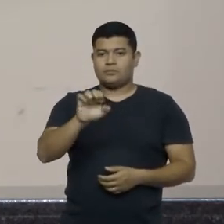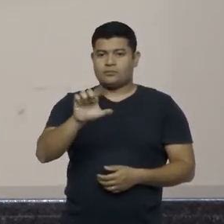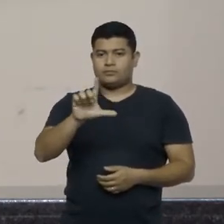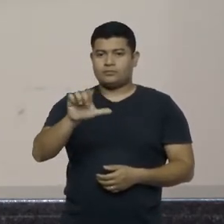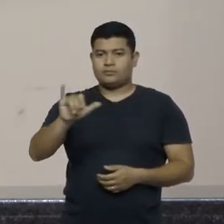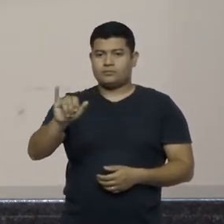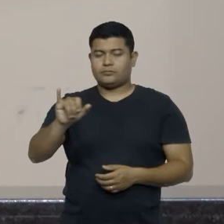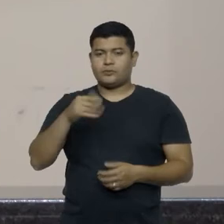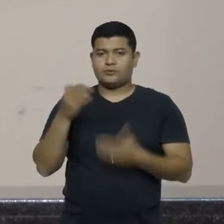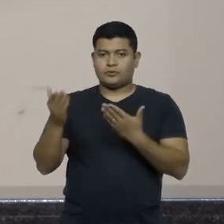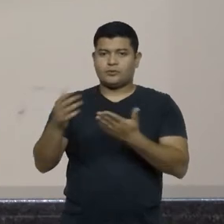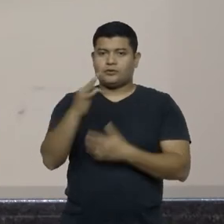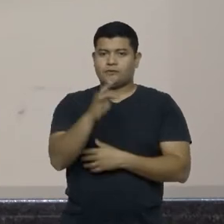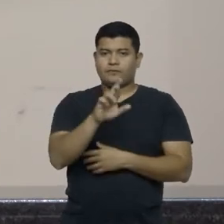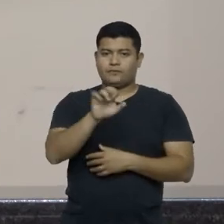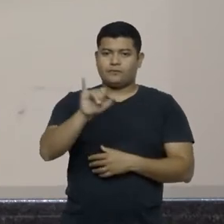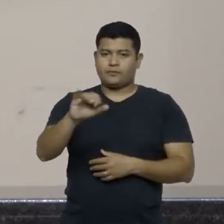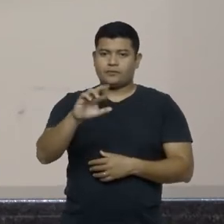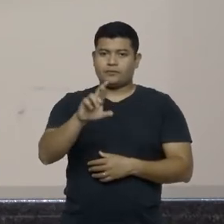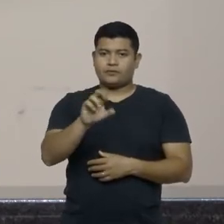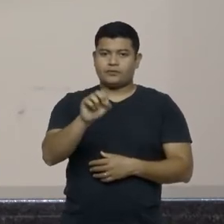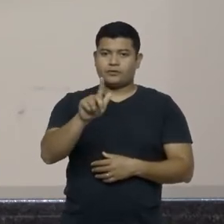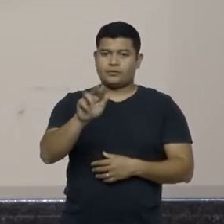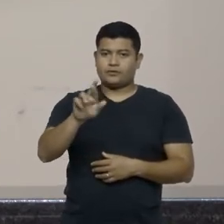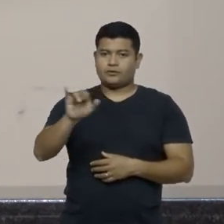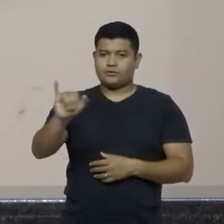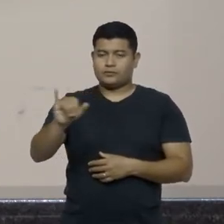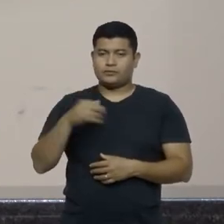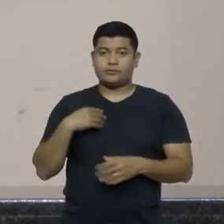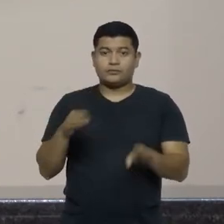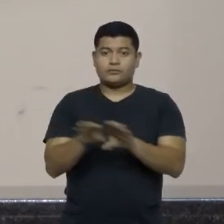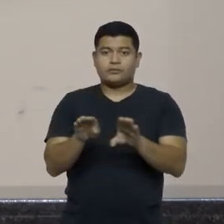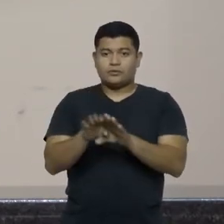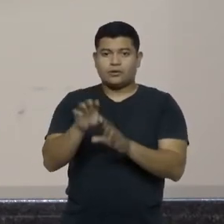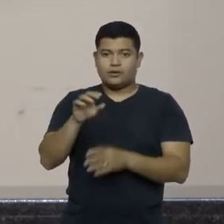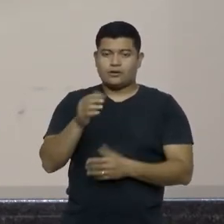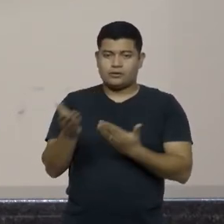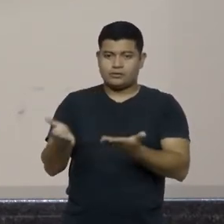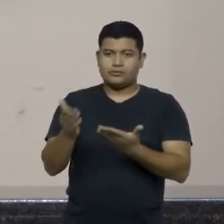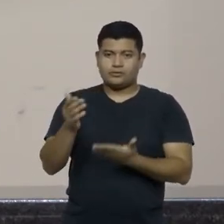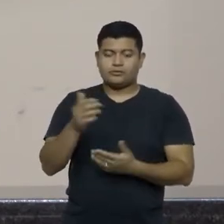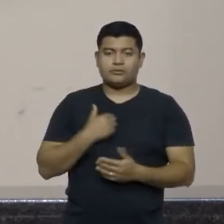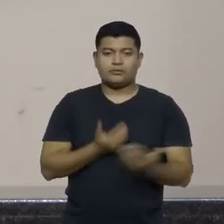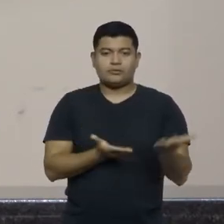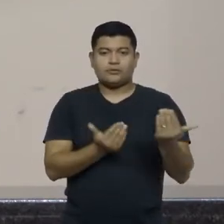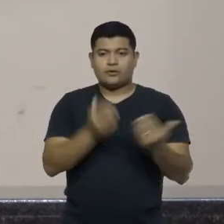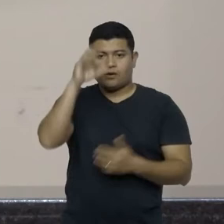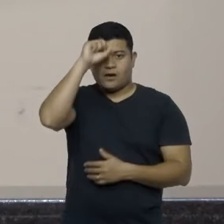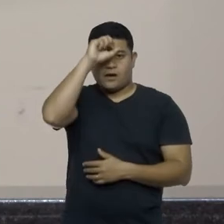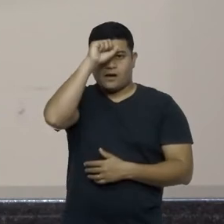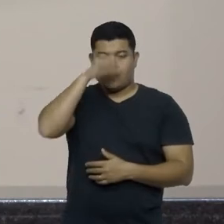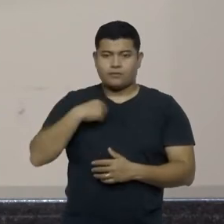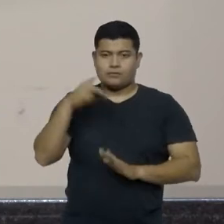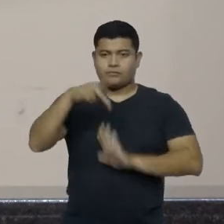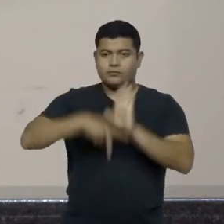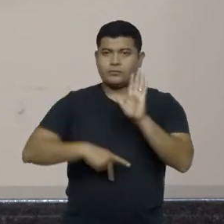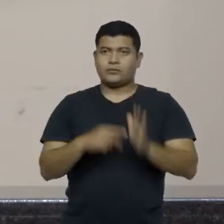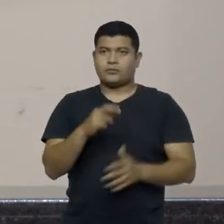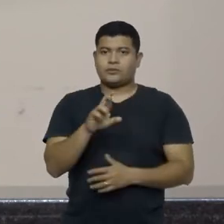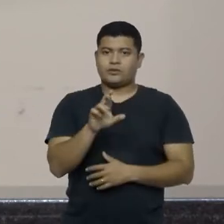e também os jovens aprendizes do programa Renato, que estão aí